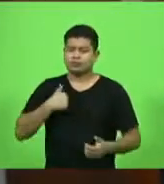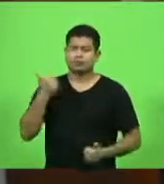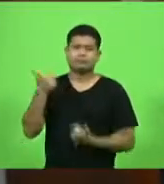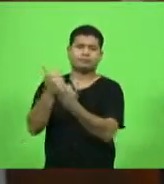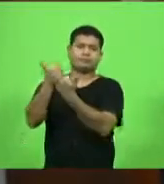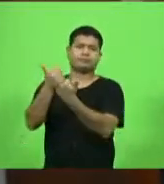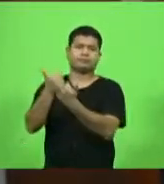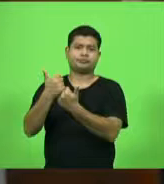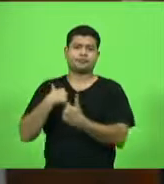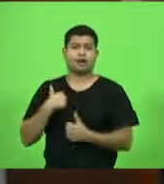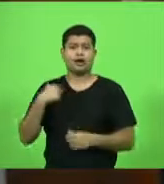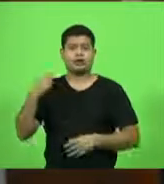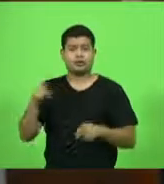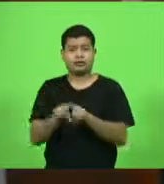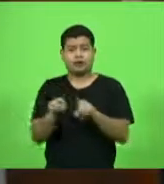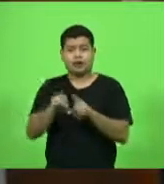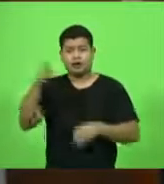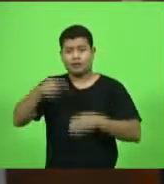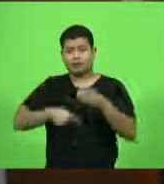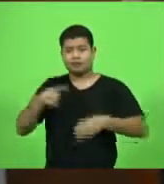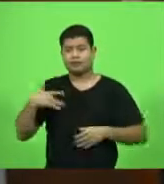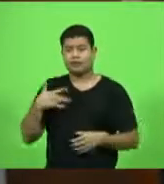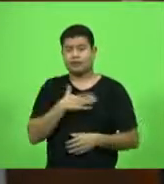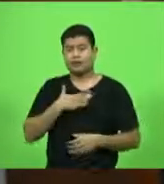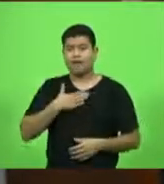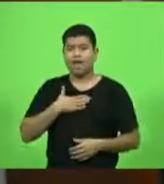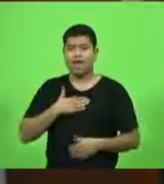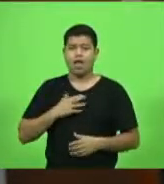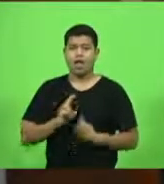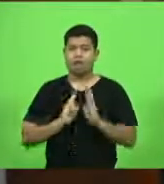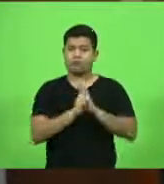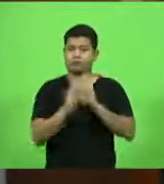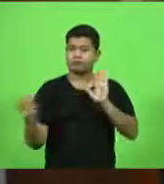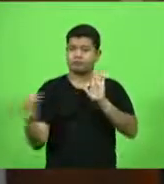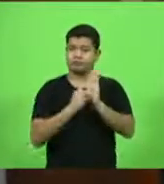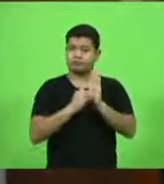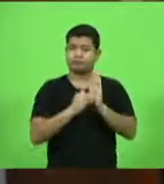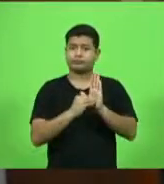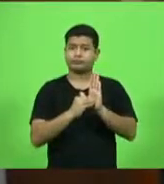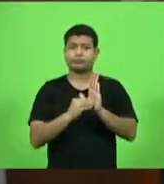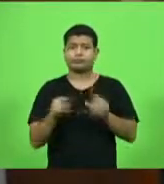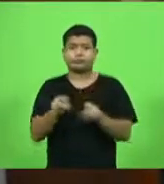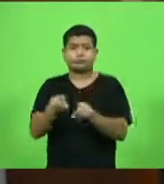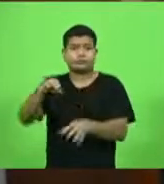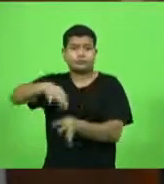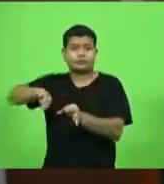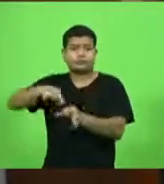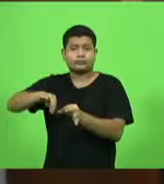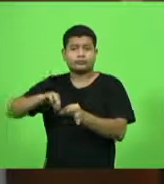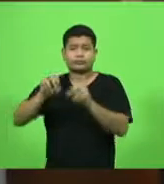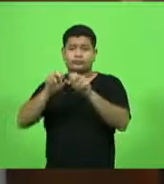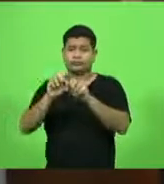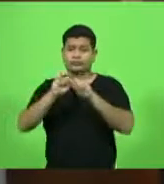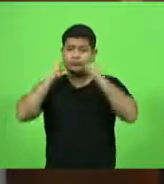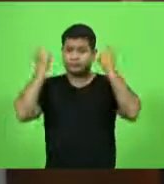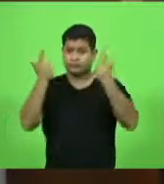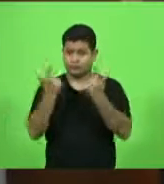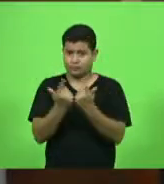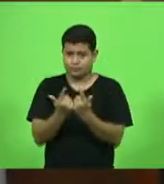Comissão de Saúde, coloquei meu nome e certamente coloco a instituição Assembleia Legislativa